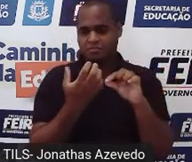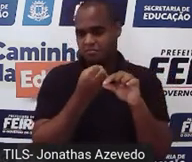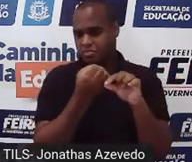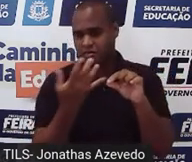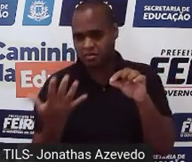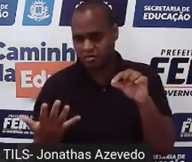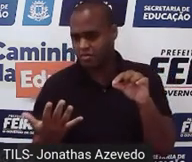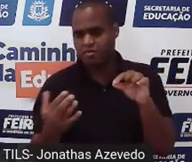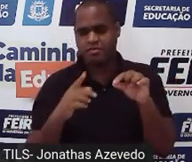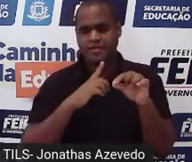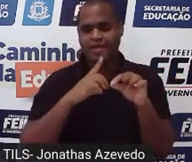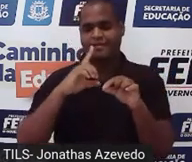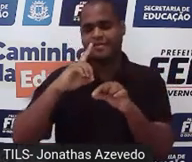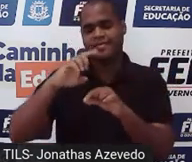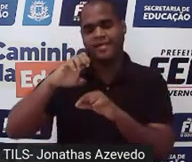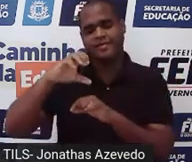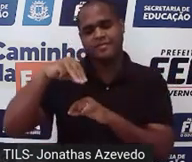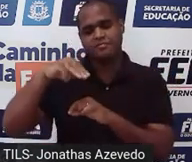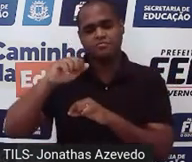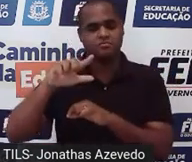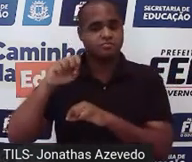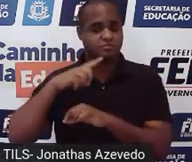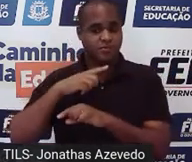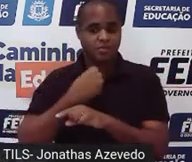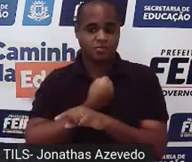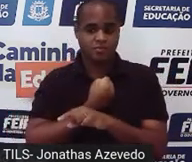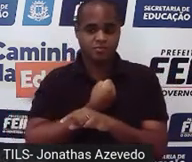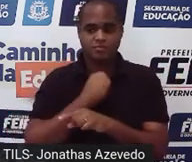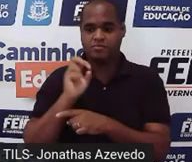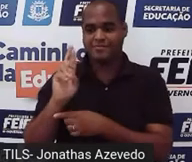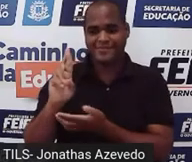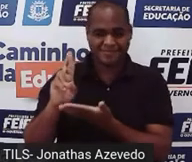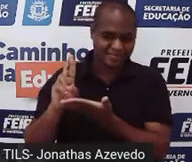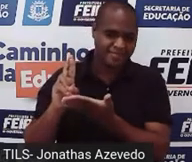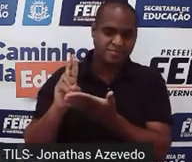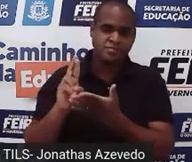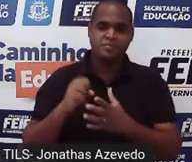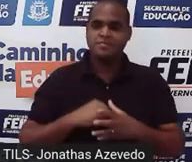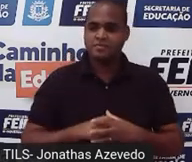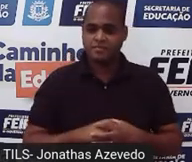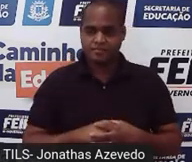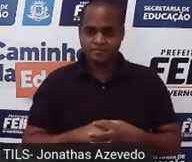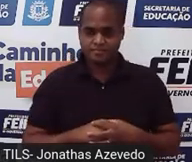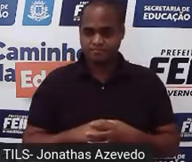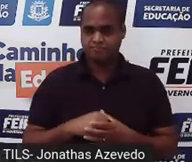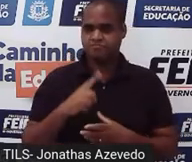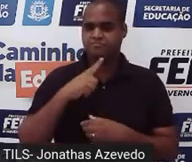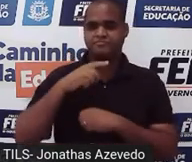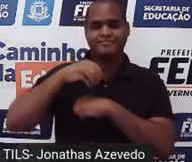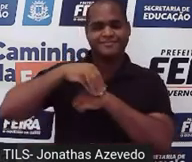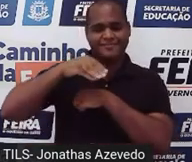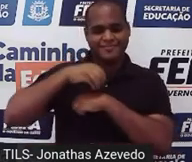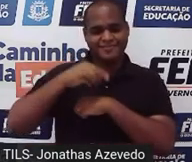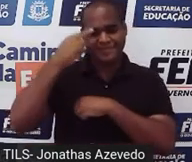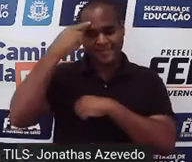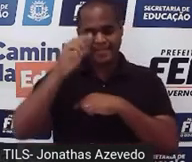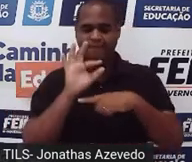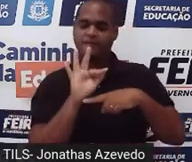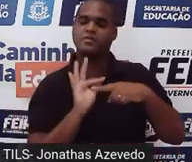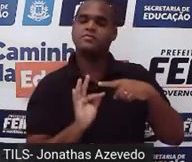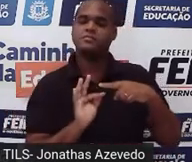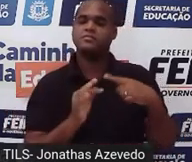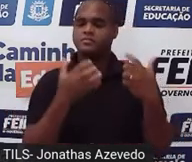E alguns desses números decimais, números racionais, né, vinham em forma de fração. E aí a gente